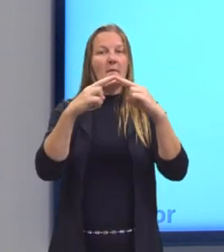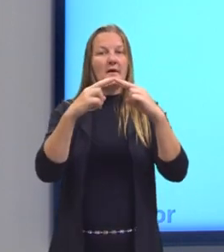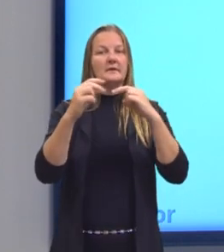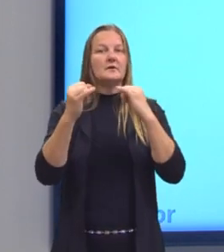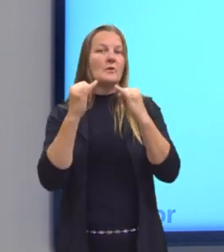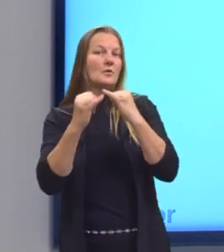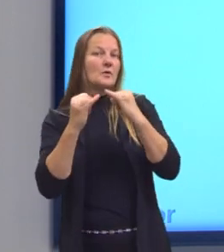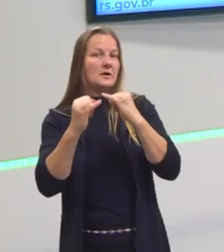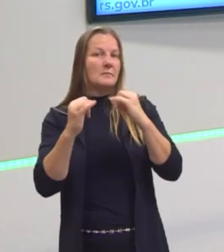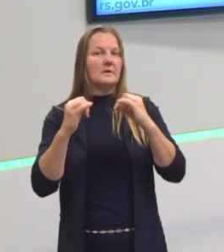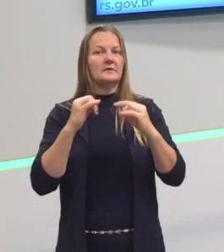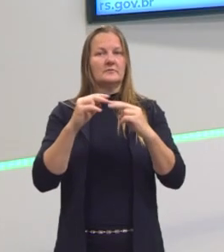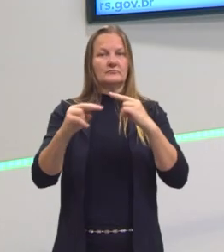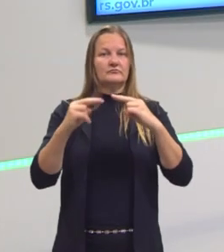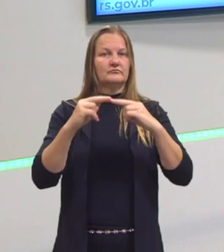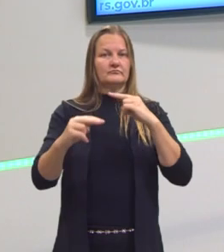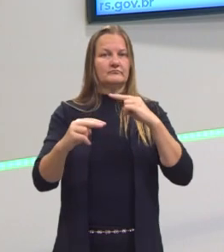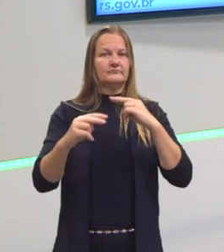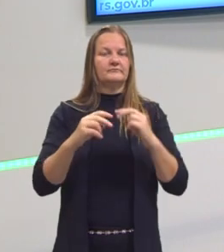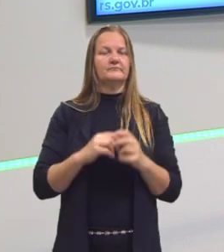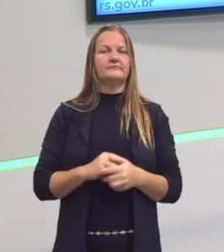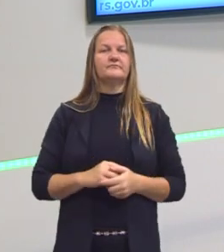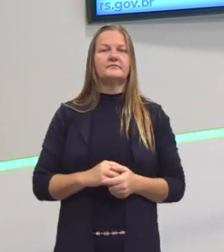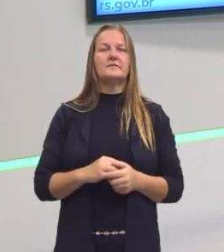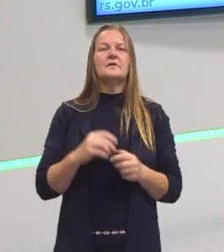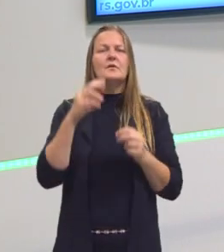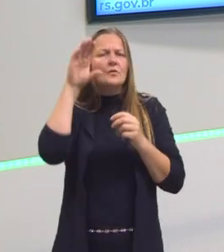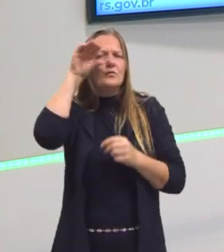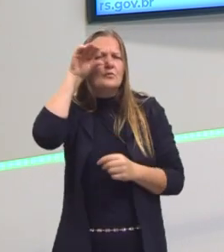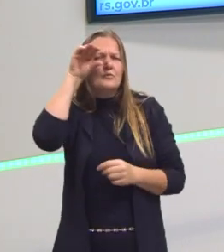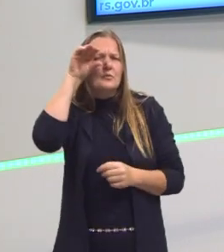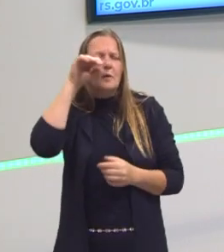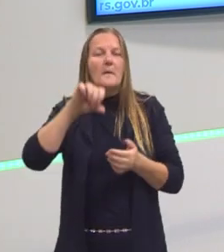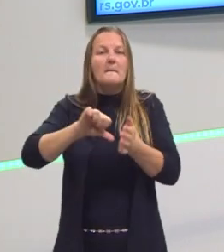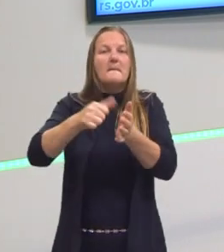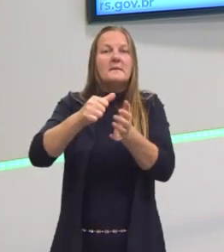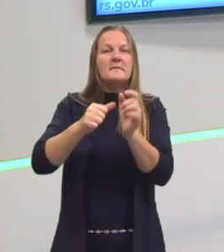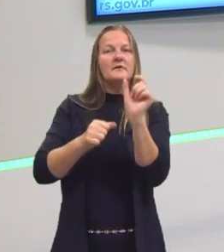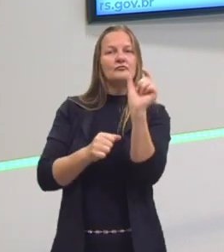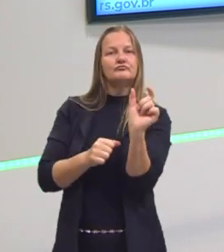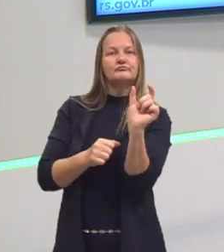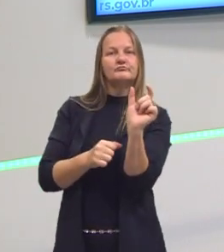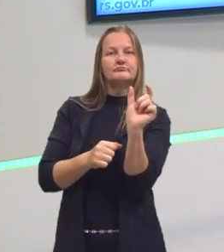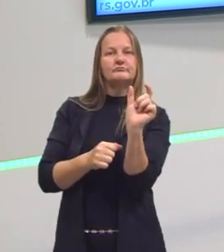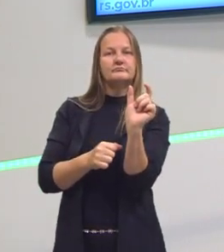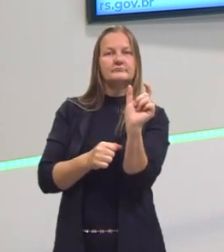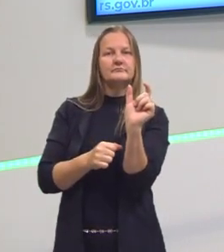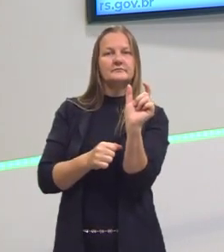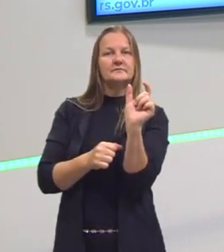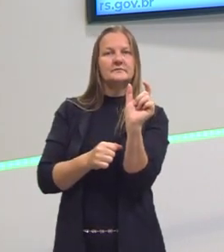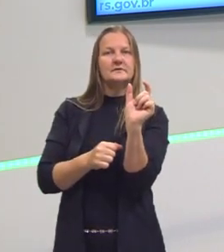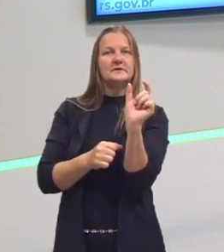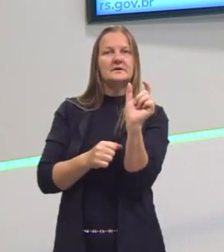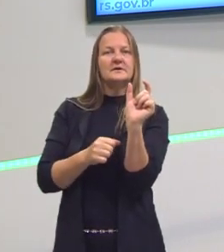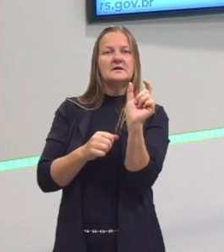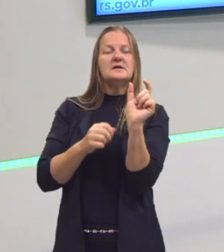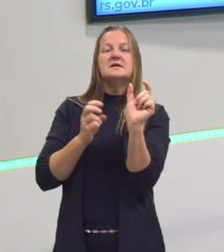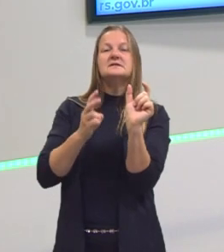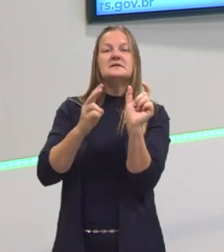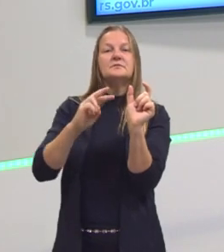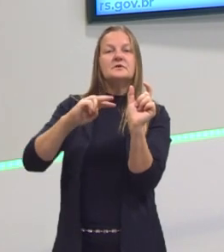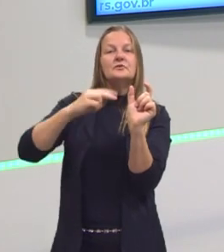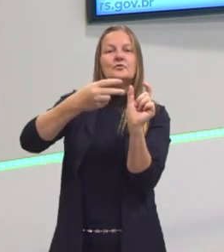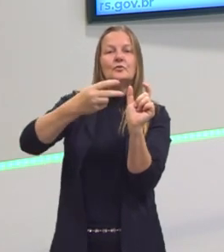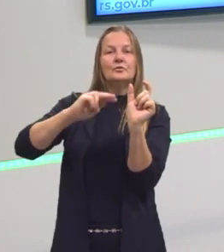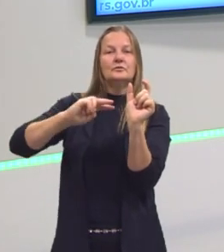quanto na sequência dos ímpares, se a gente observar, pegar o primeiro termo, a gente consegue observar que eu sempre estou acrescentando dois,